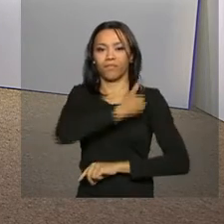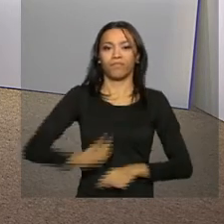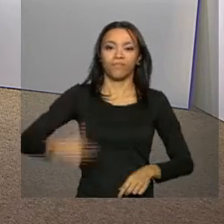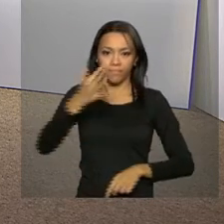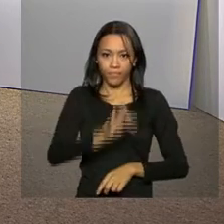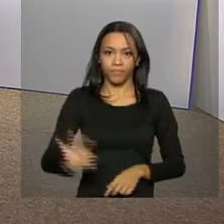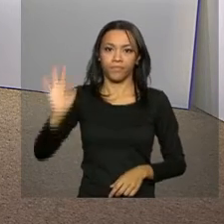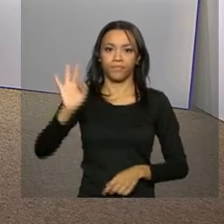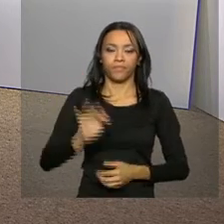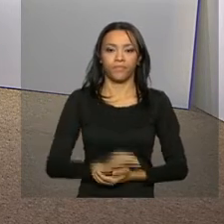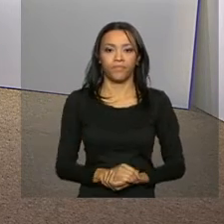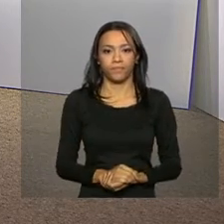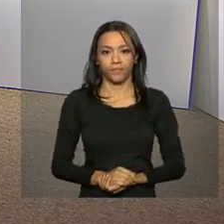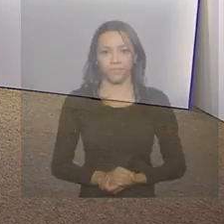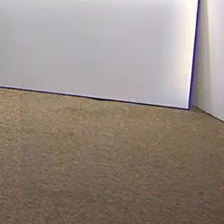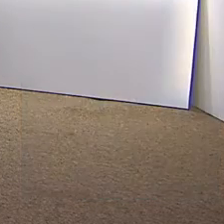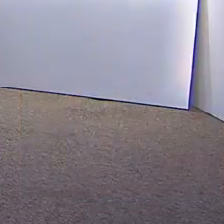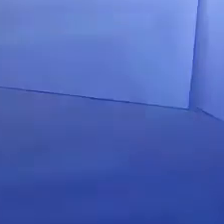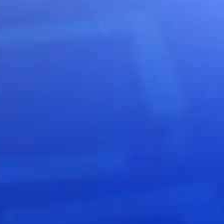a TV do Governo Federal. Tchau.